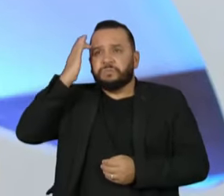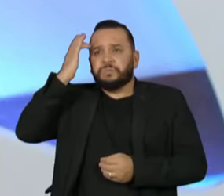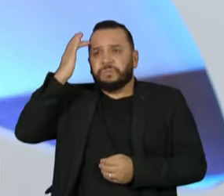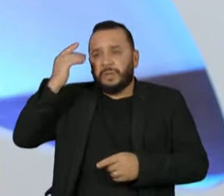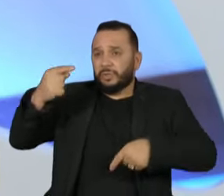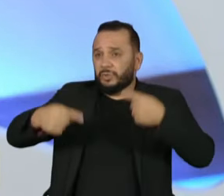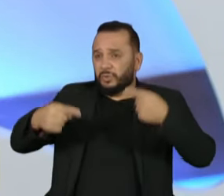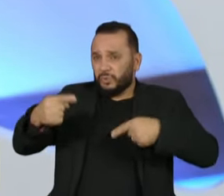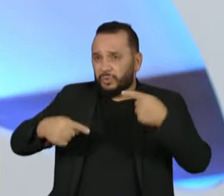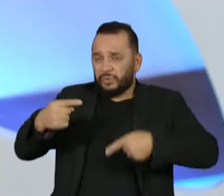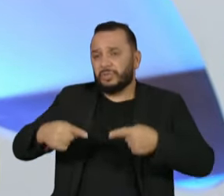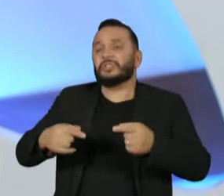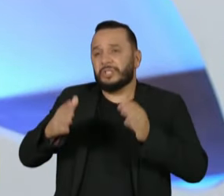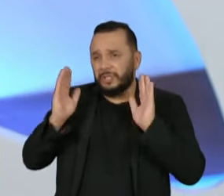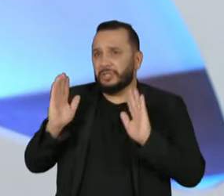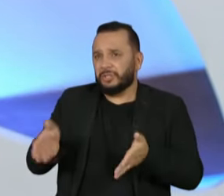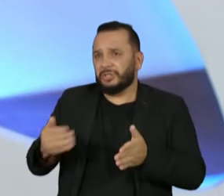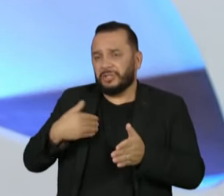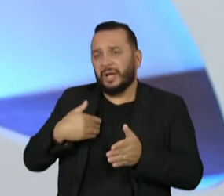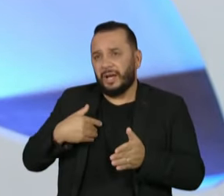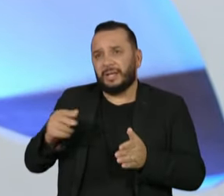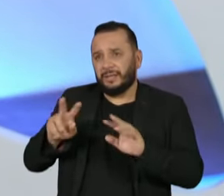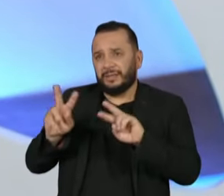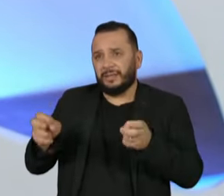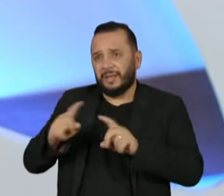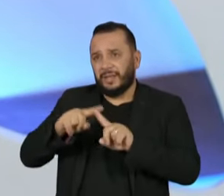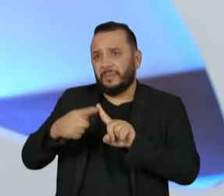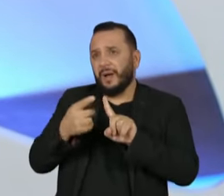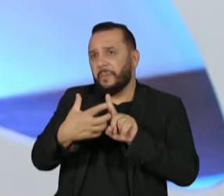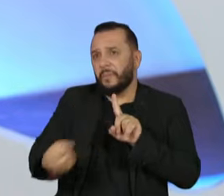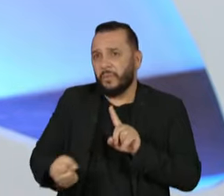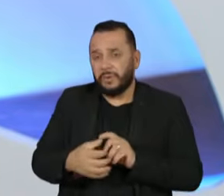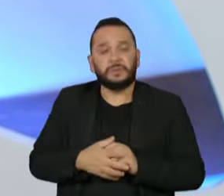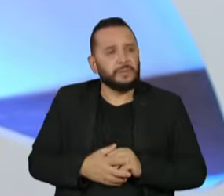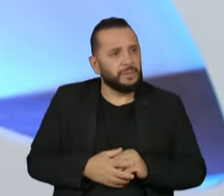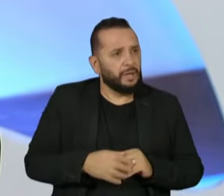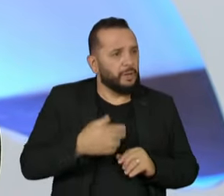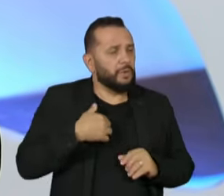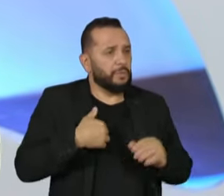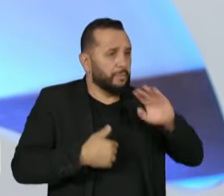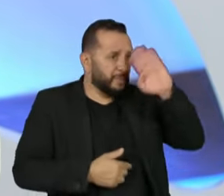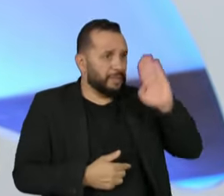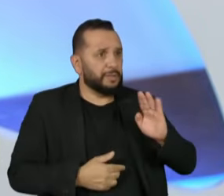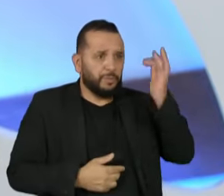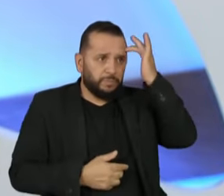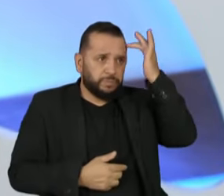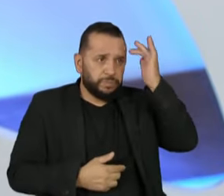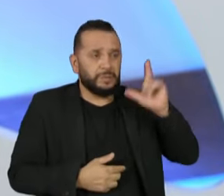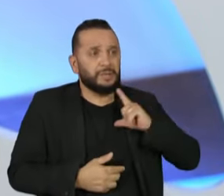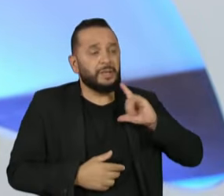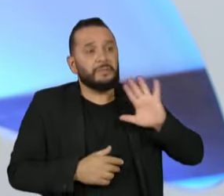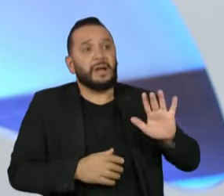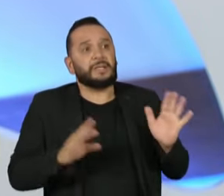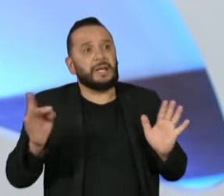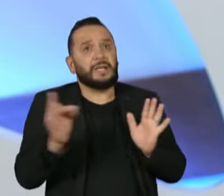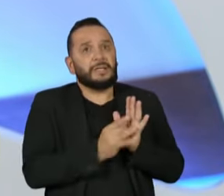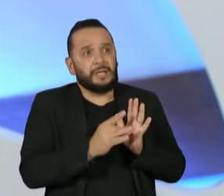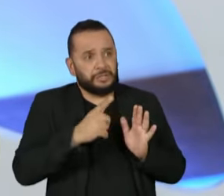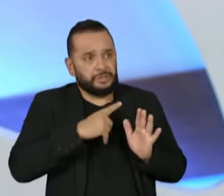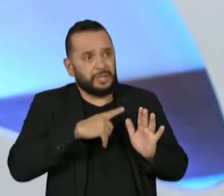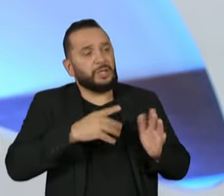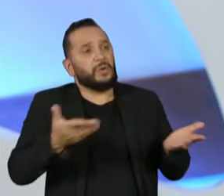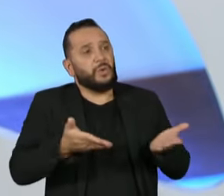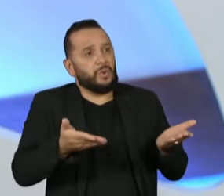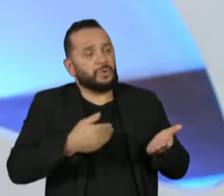Brasil? Não, Cíntia, maduro o Brasil está a qualquer momento, numa democracia cabe discussão de qualquer coisa. Eu estou dizendo a realidade dos fatos. Hoje nós temos um Congresso